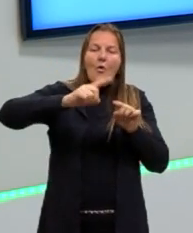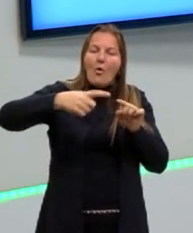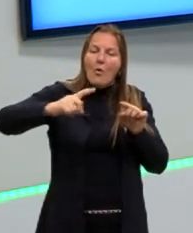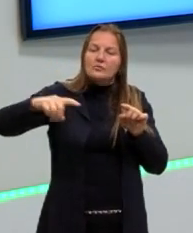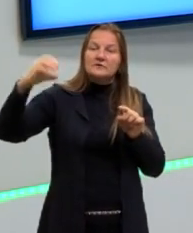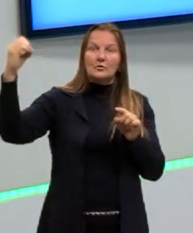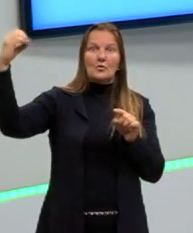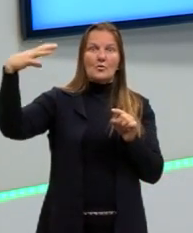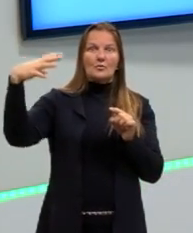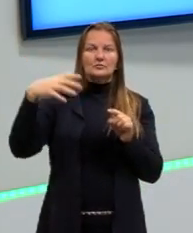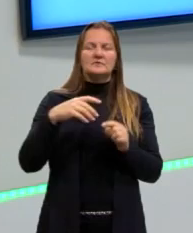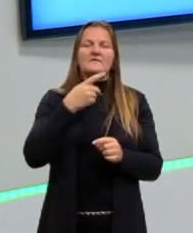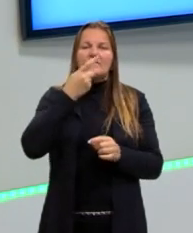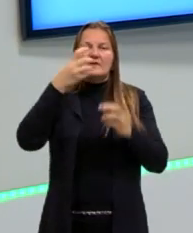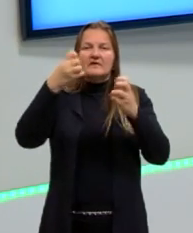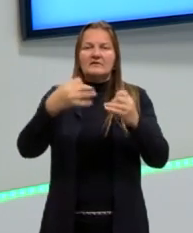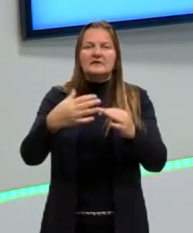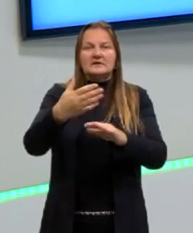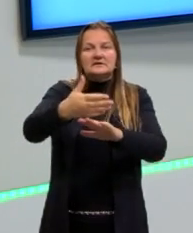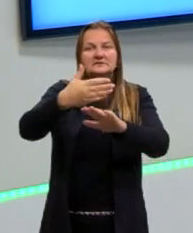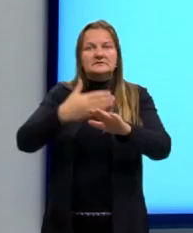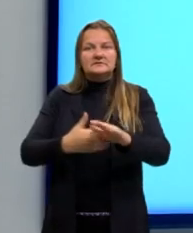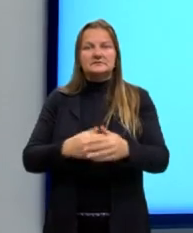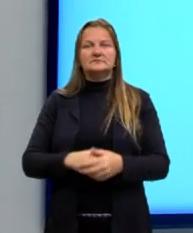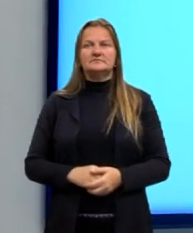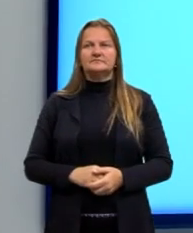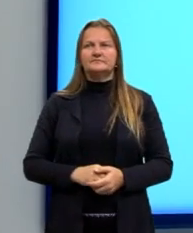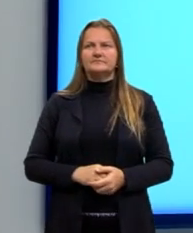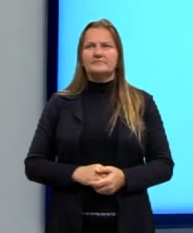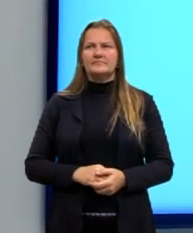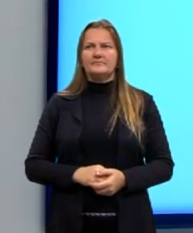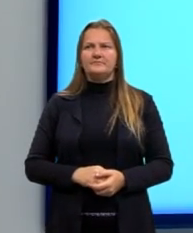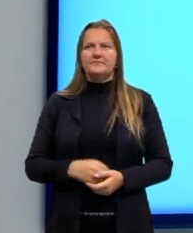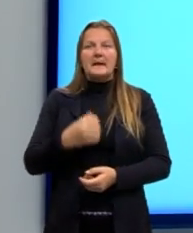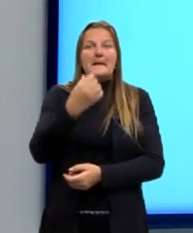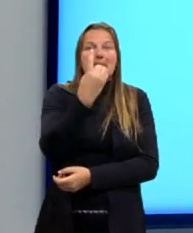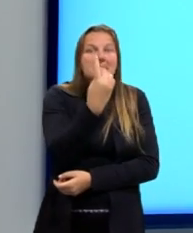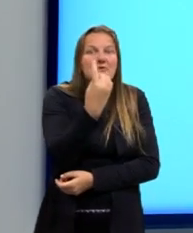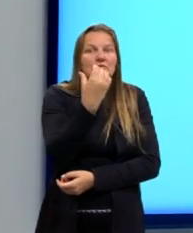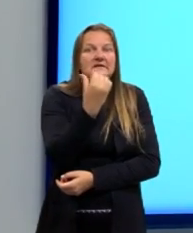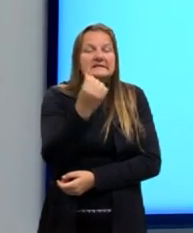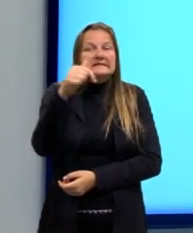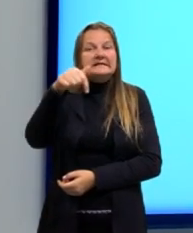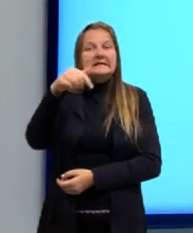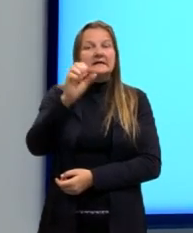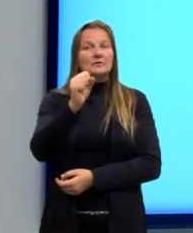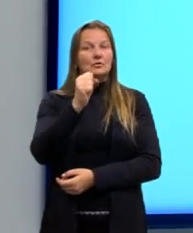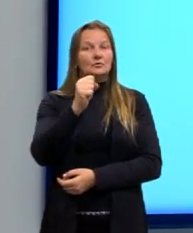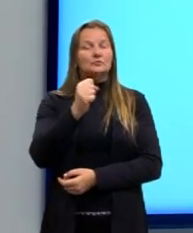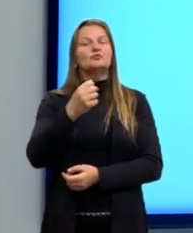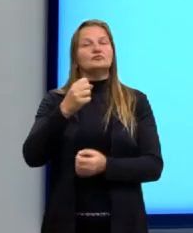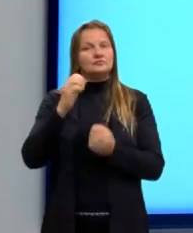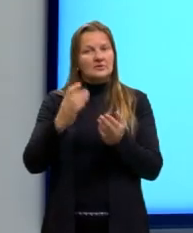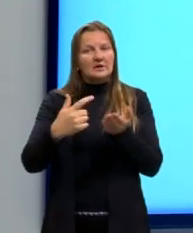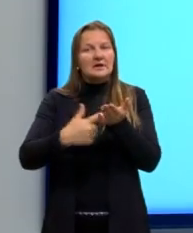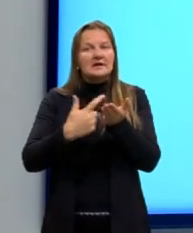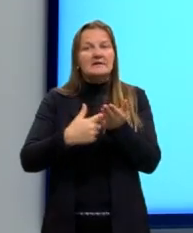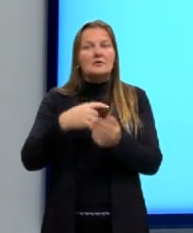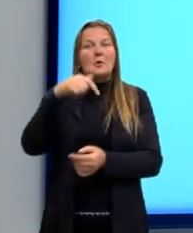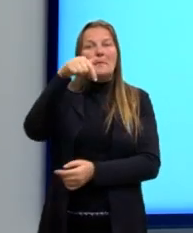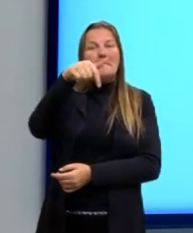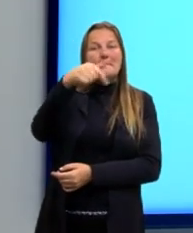dita um pouco antes dessa publicação do Newton, vejam, em 1678. O livro dele é de